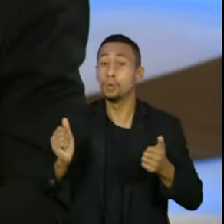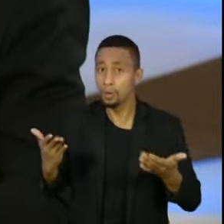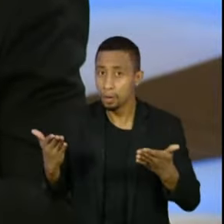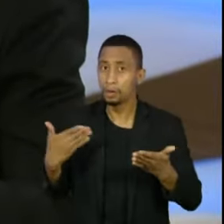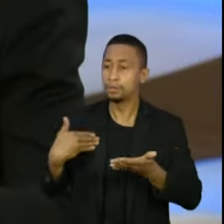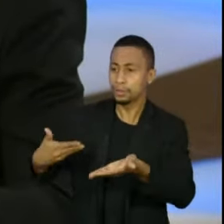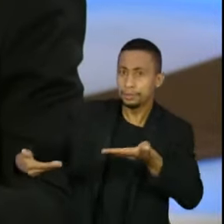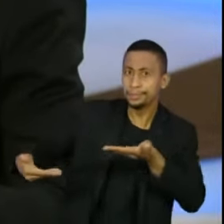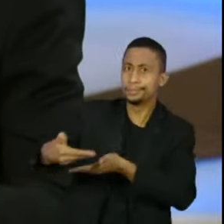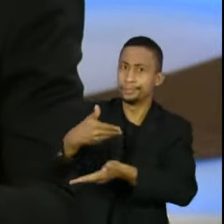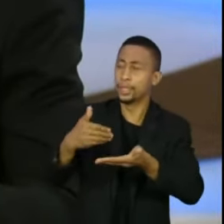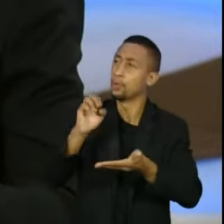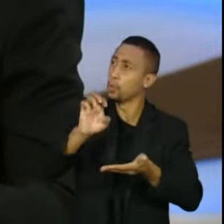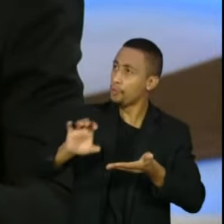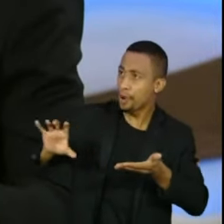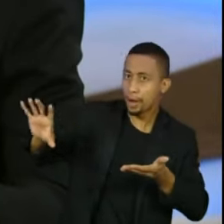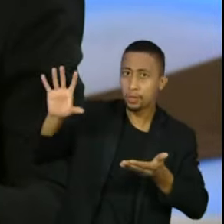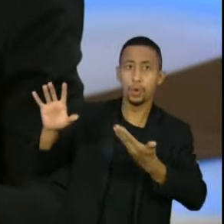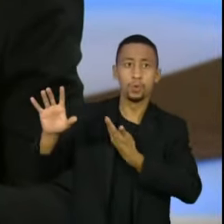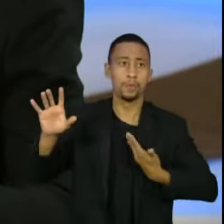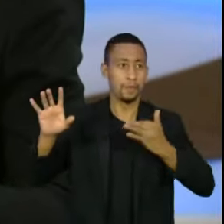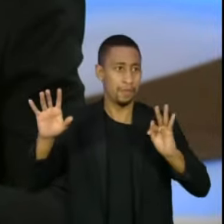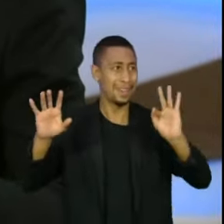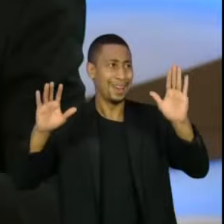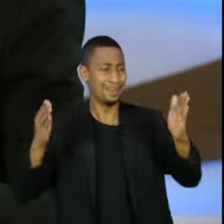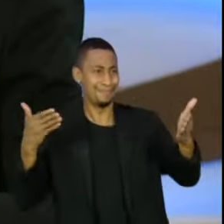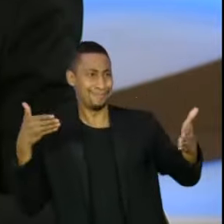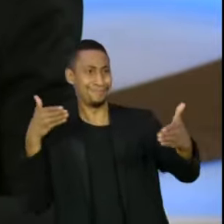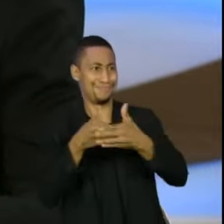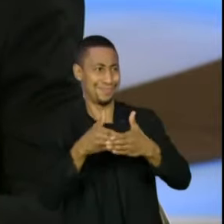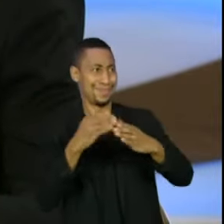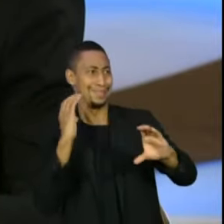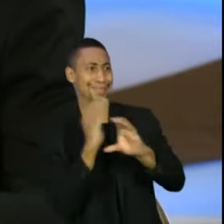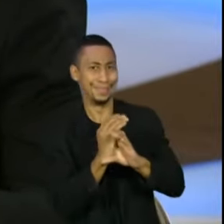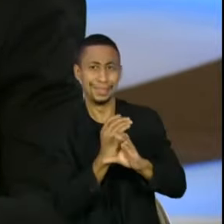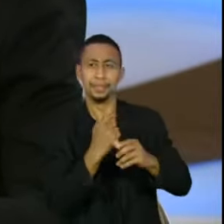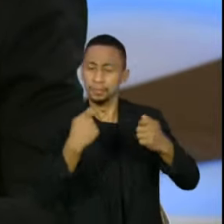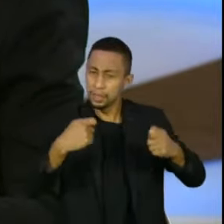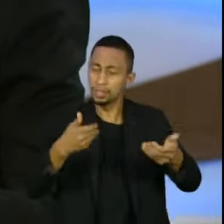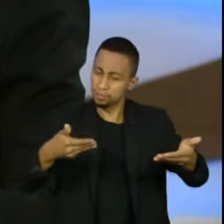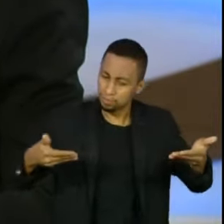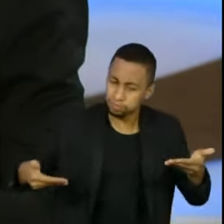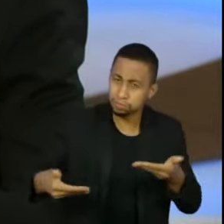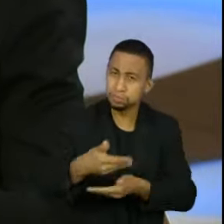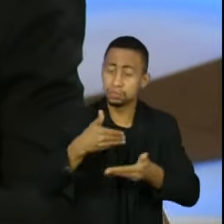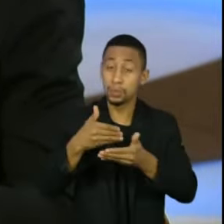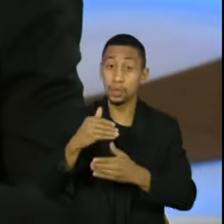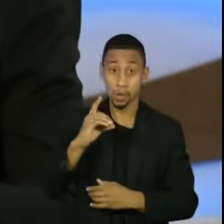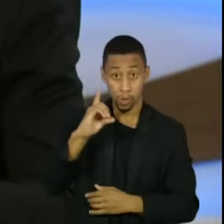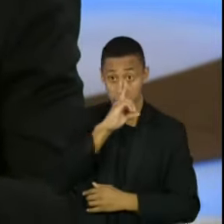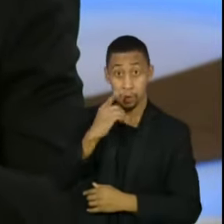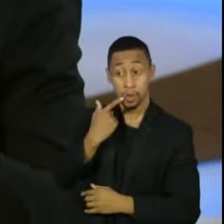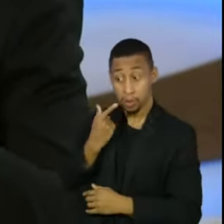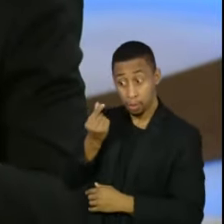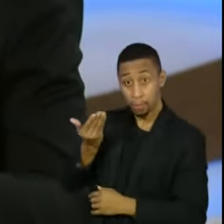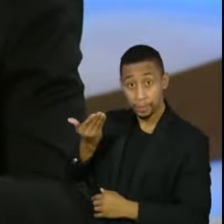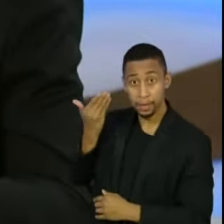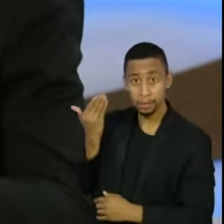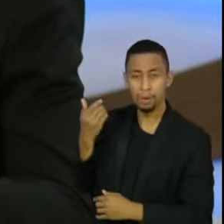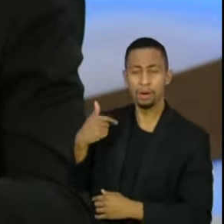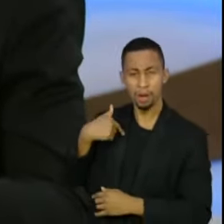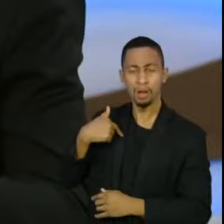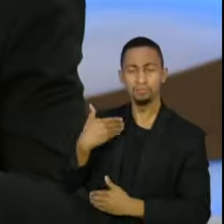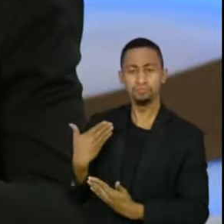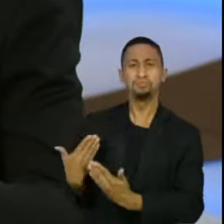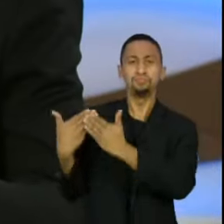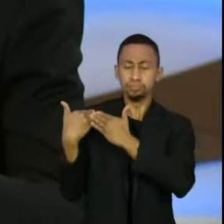dessa relação dos governadores com o governo federal. E foi isso que nós buscamos fazer nessa reunião de domingo, eu e o Arthur Lira, de identificar